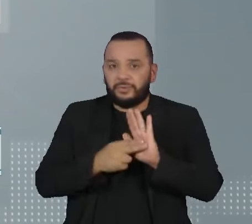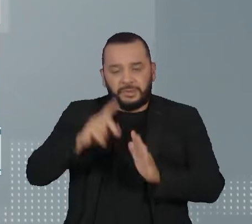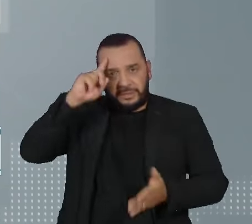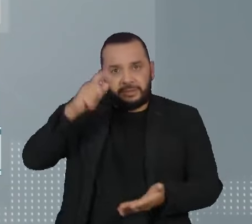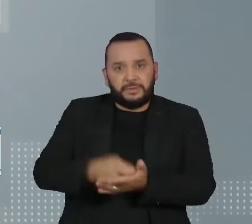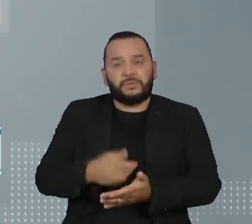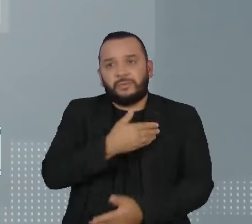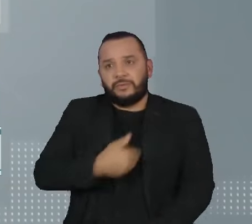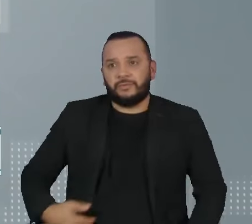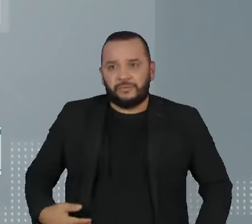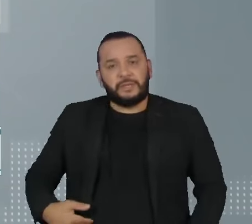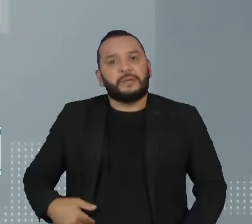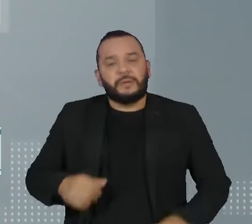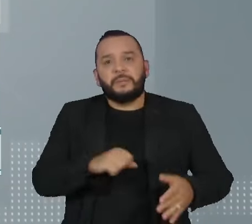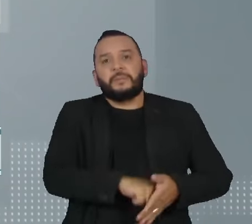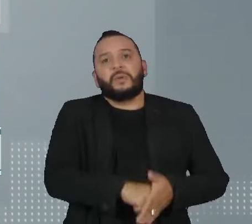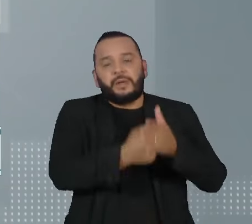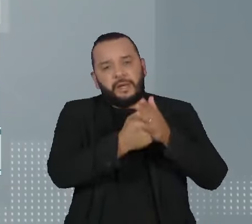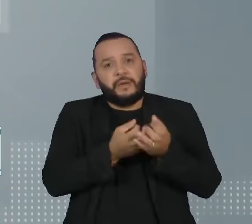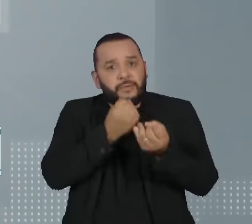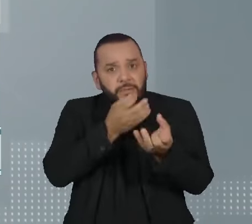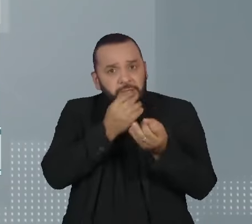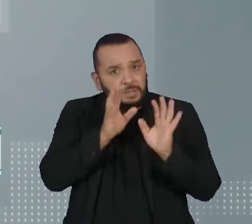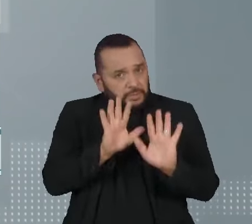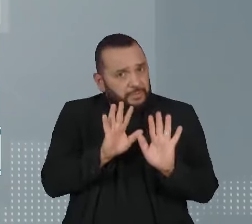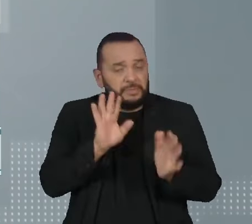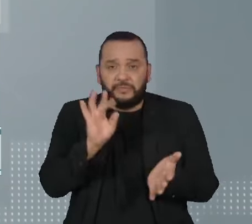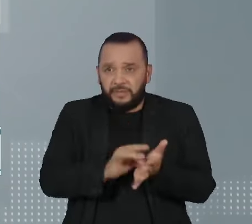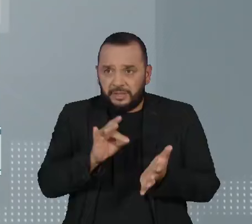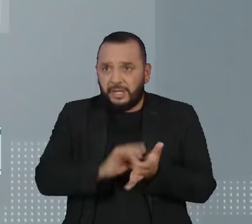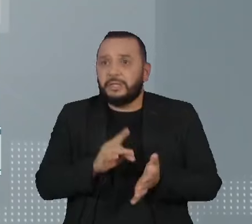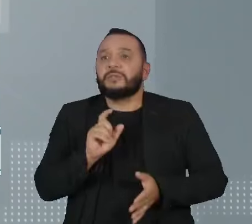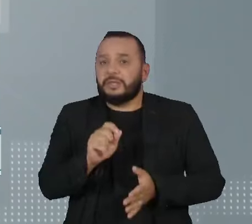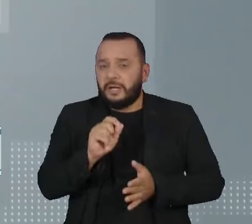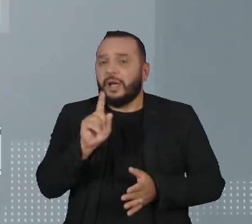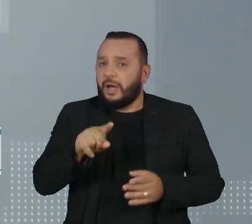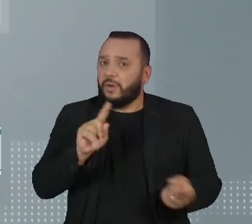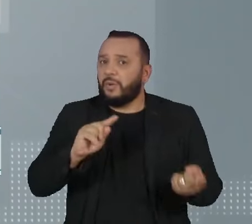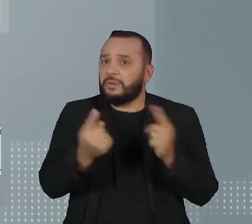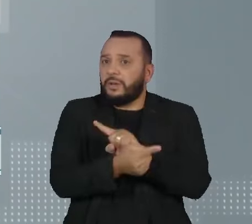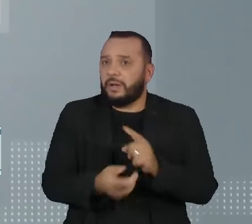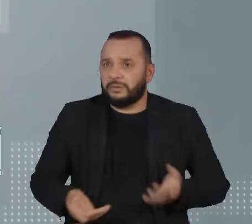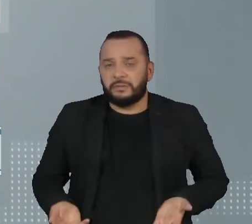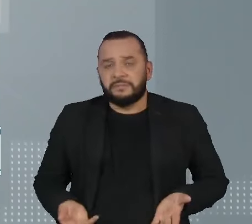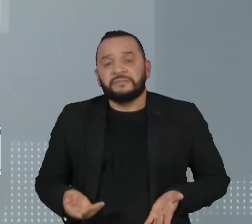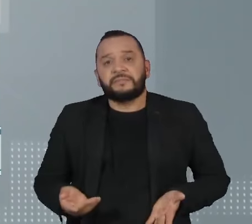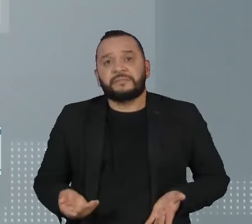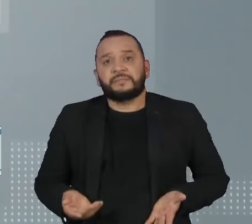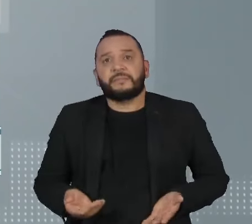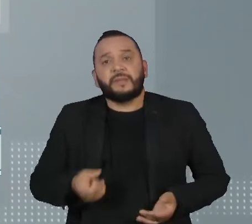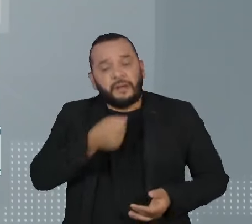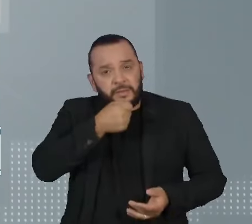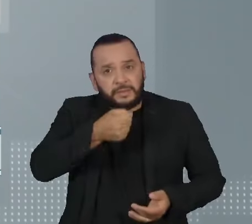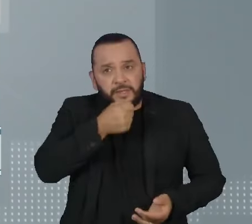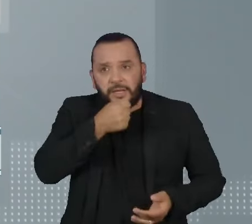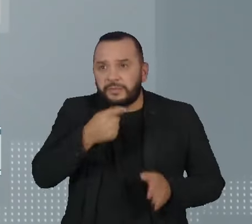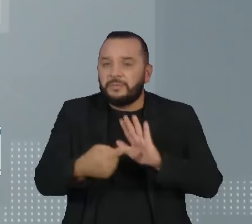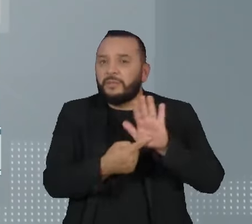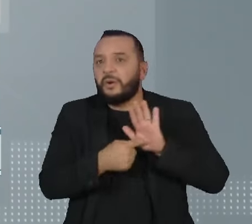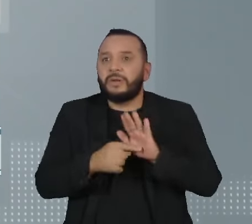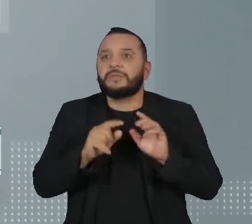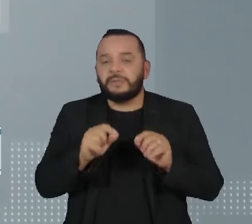impedem o acesso à informação, quando, na verdade, trata-se exatamente do contrário. A reportagem traz como